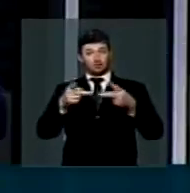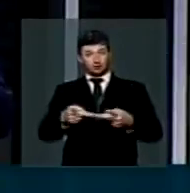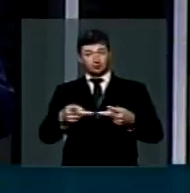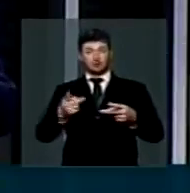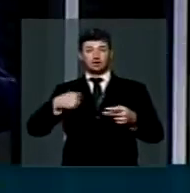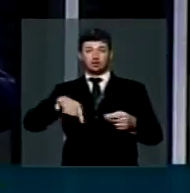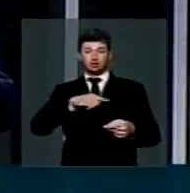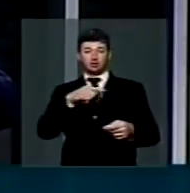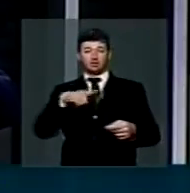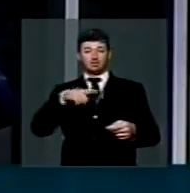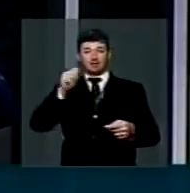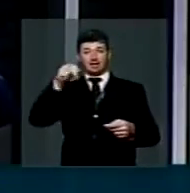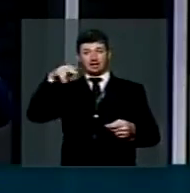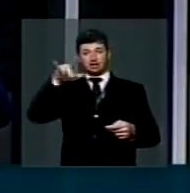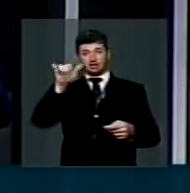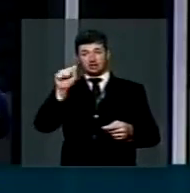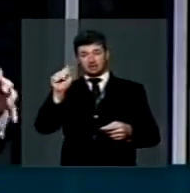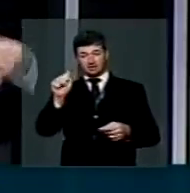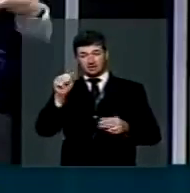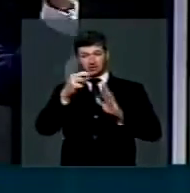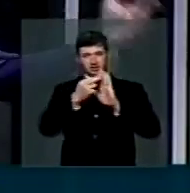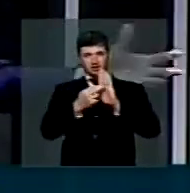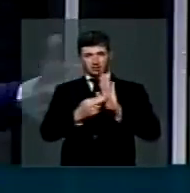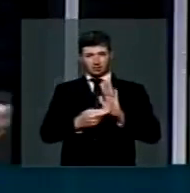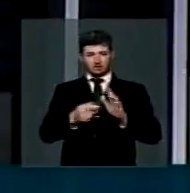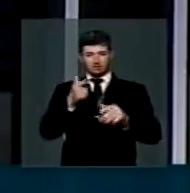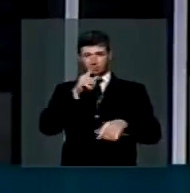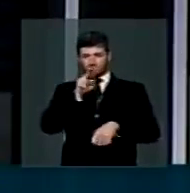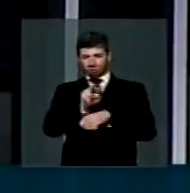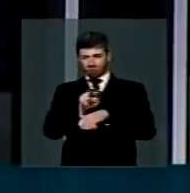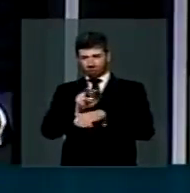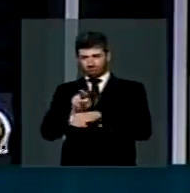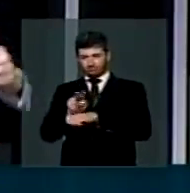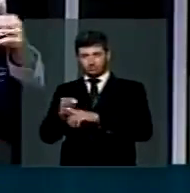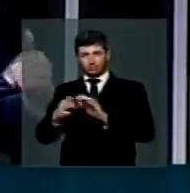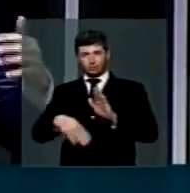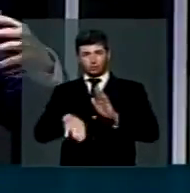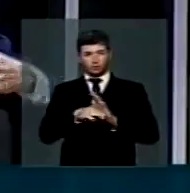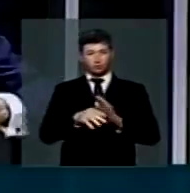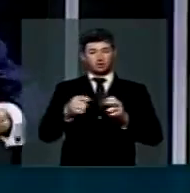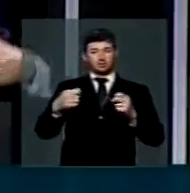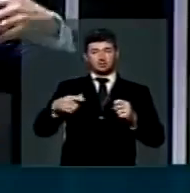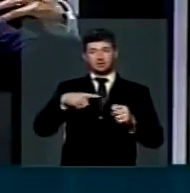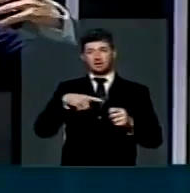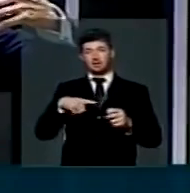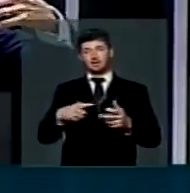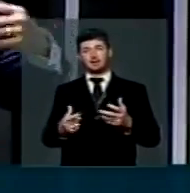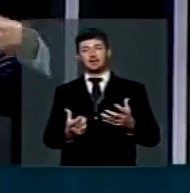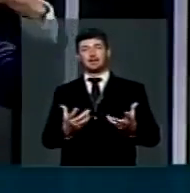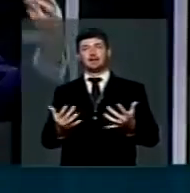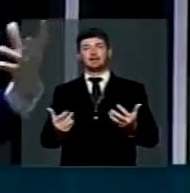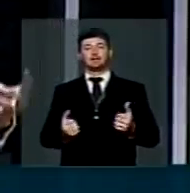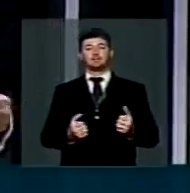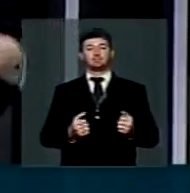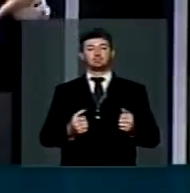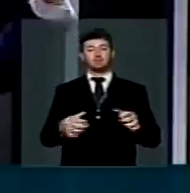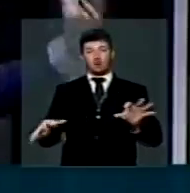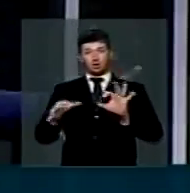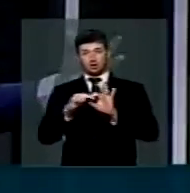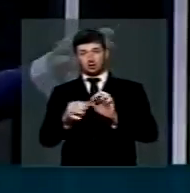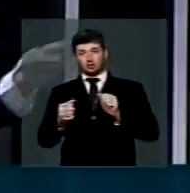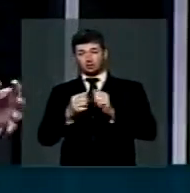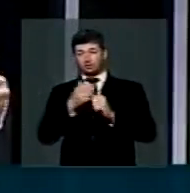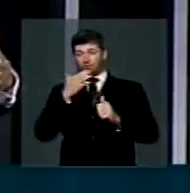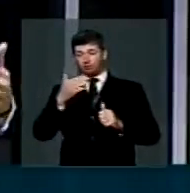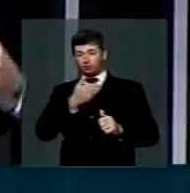termos uma agência reguladora para fiscalização que tivesse uma ligação com o